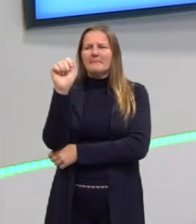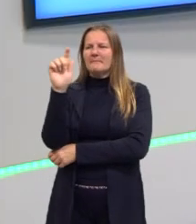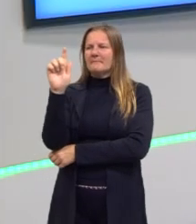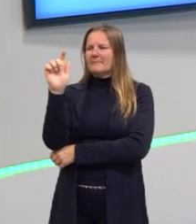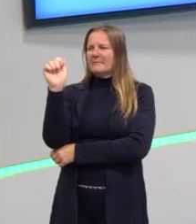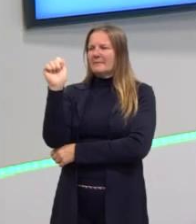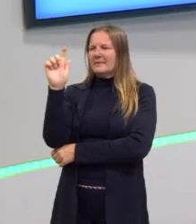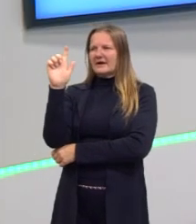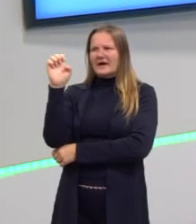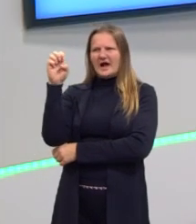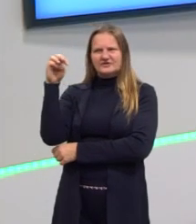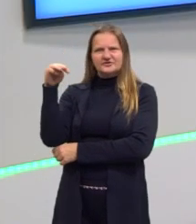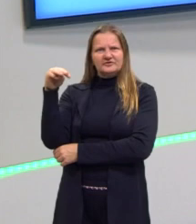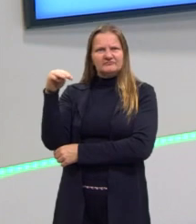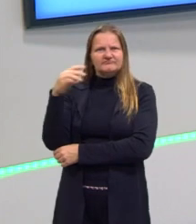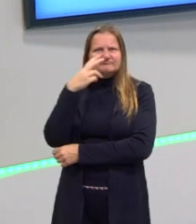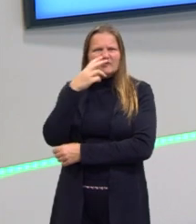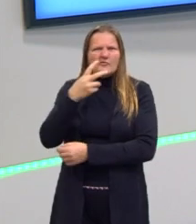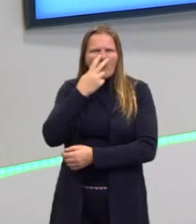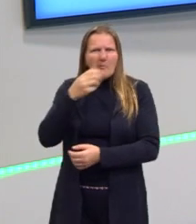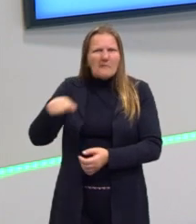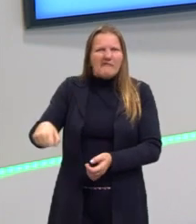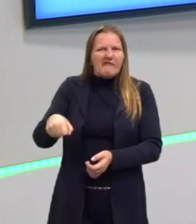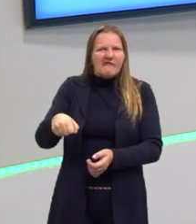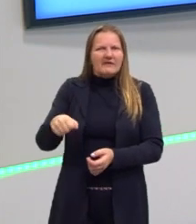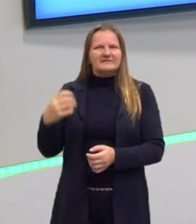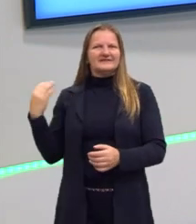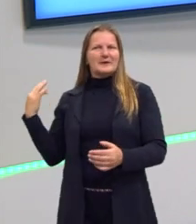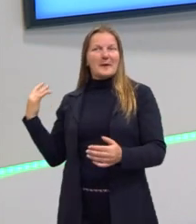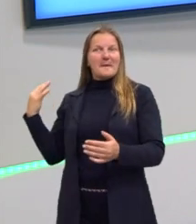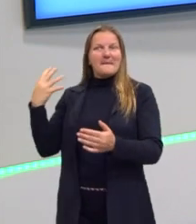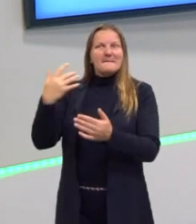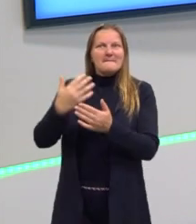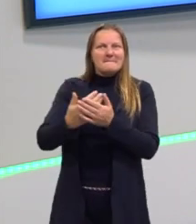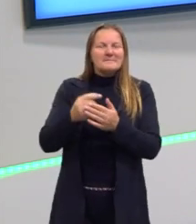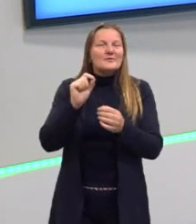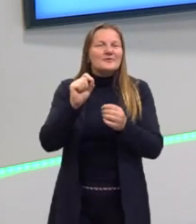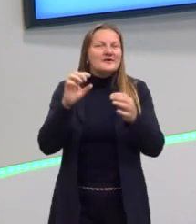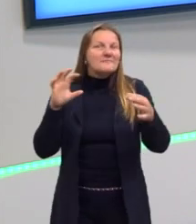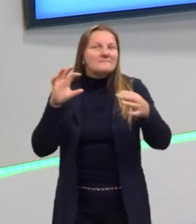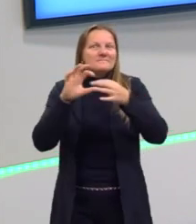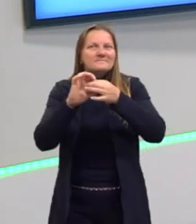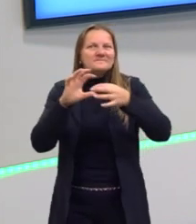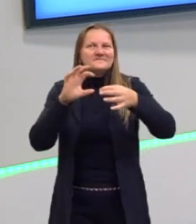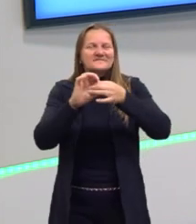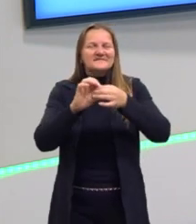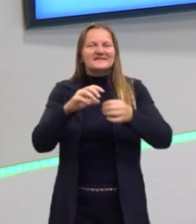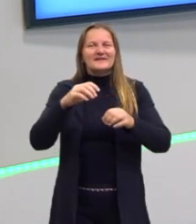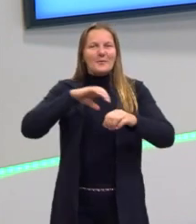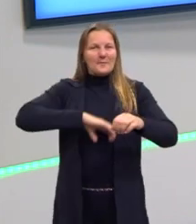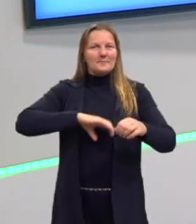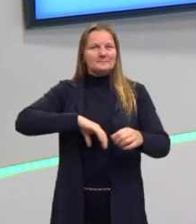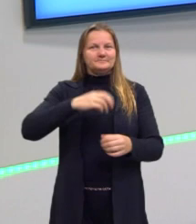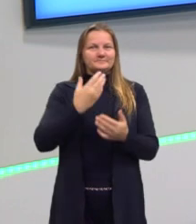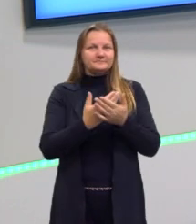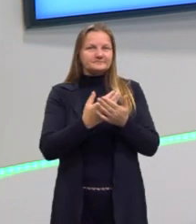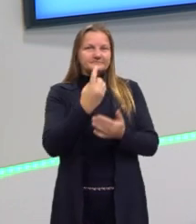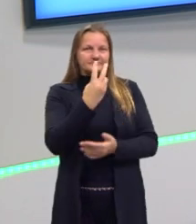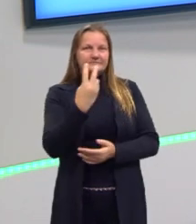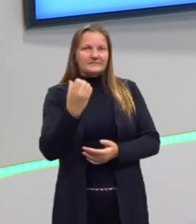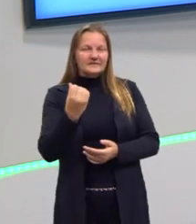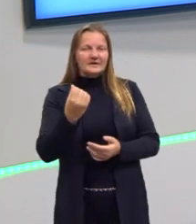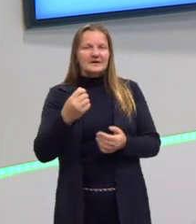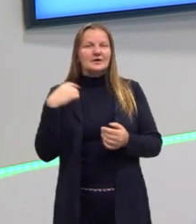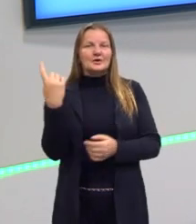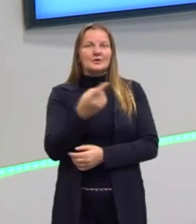poxa, professora, o que isso tem a ver com português? Calma, a gente vai fazer os links. Na nossa aula 26, a gente falou